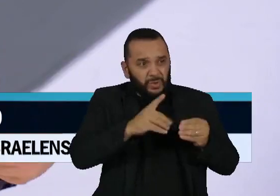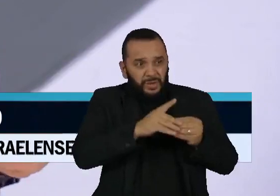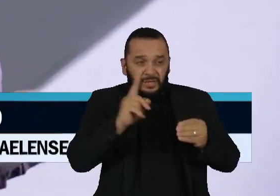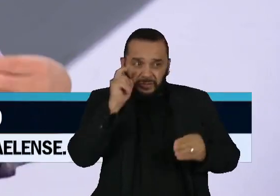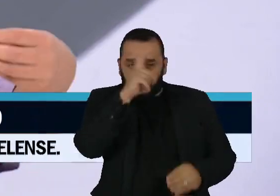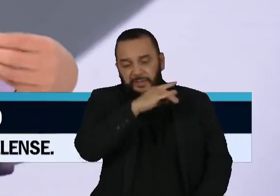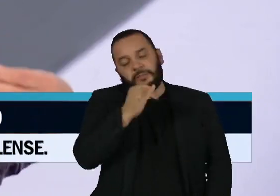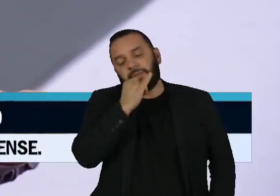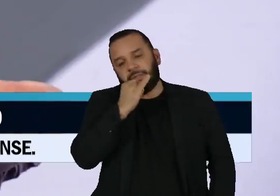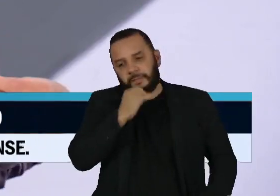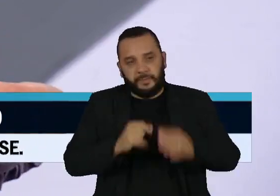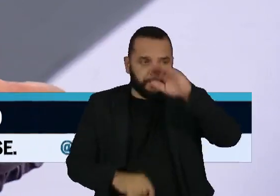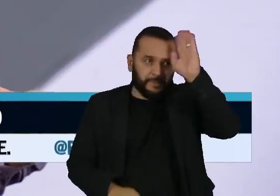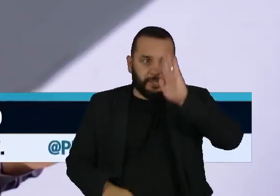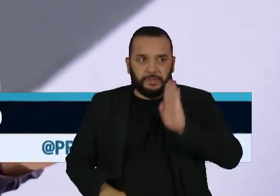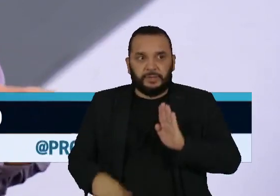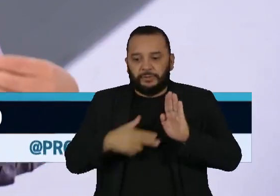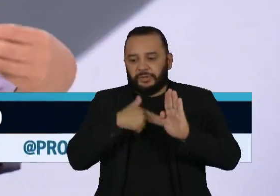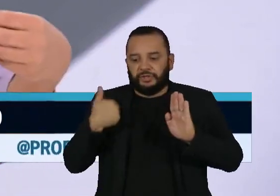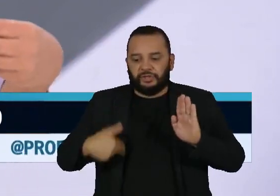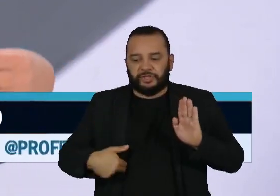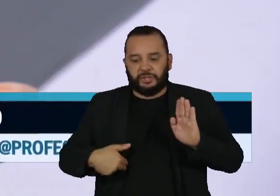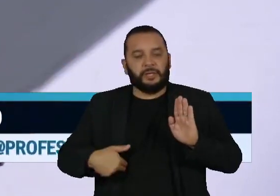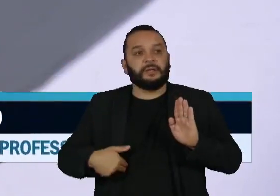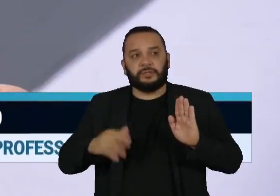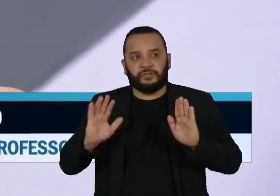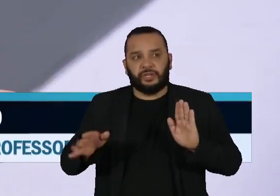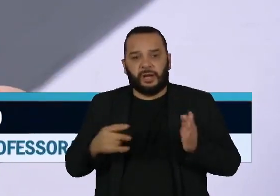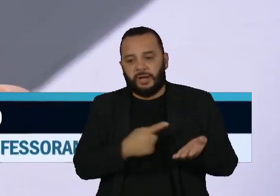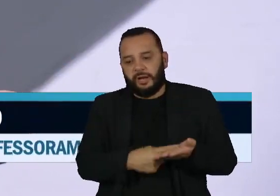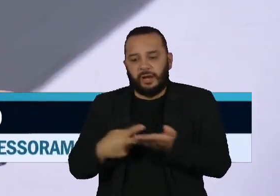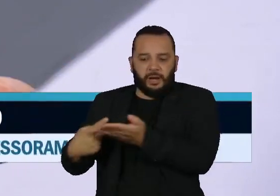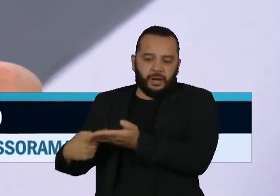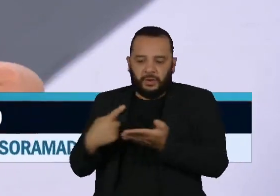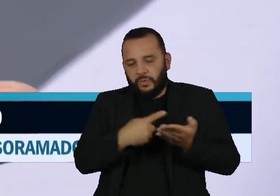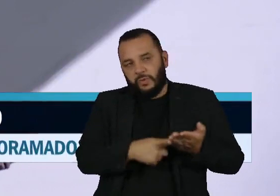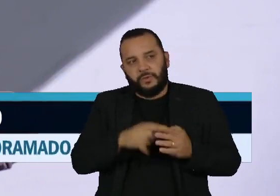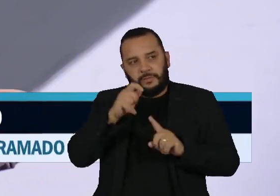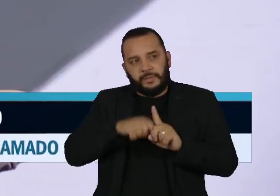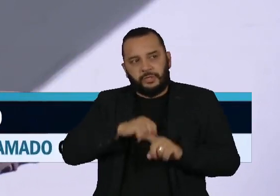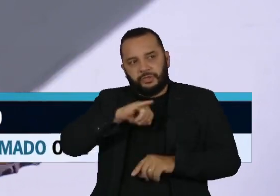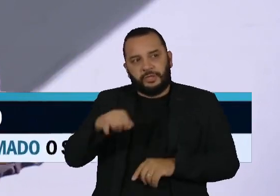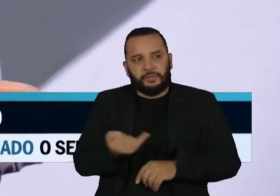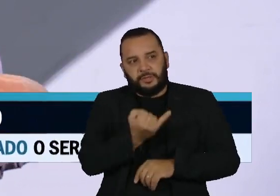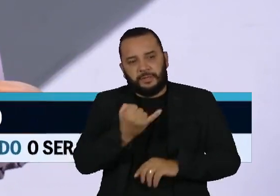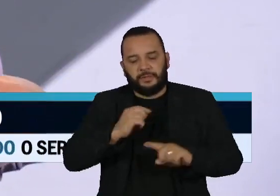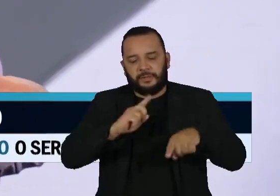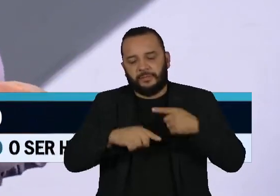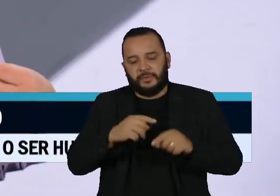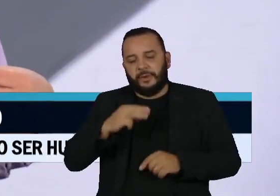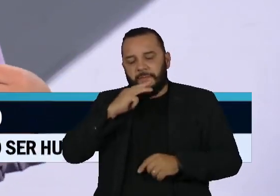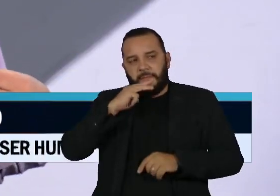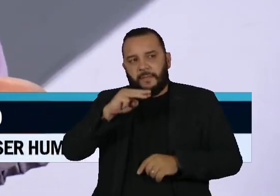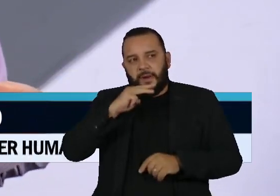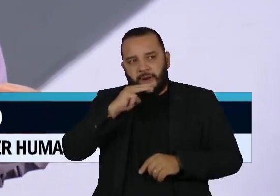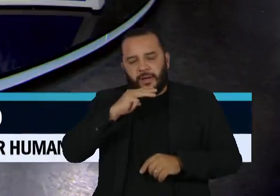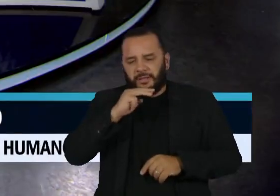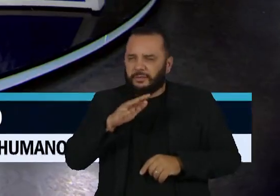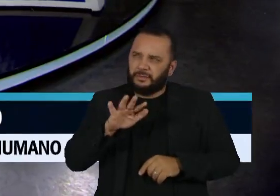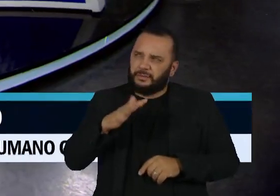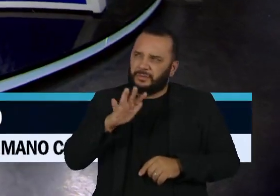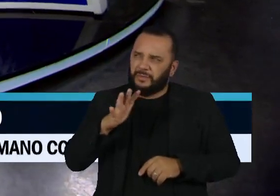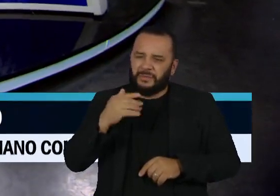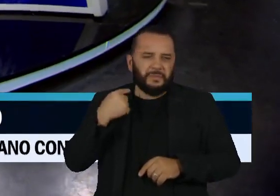acordo, negociou o acordo em janeiro e em março a gente estava fazendo, se não me engano, março ou